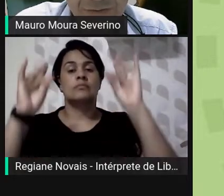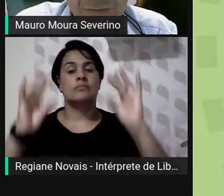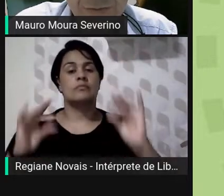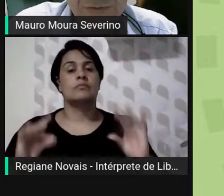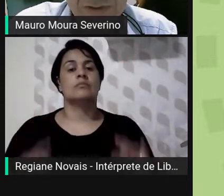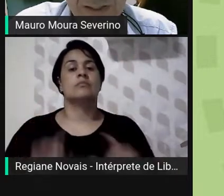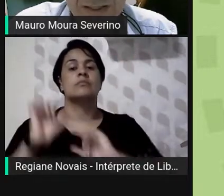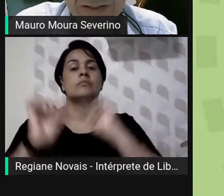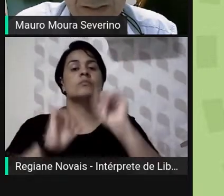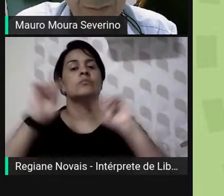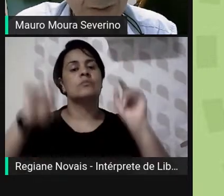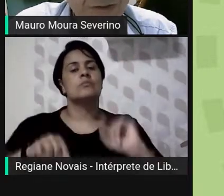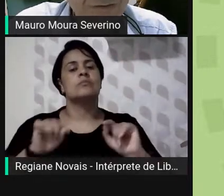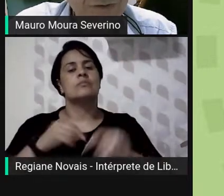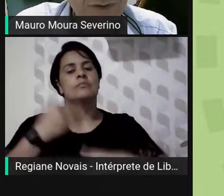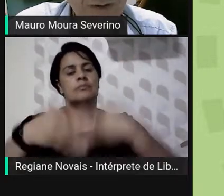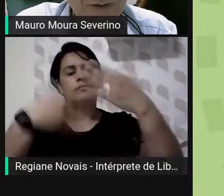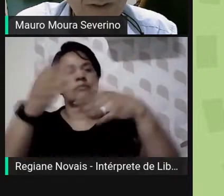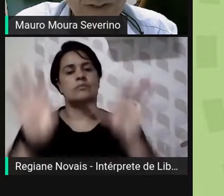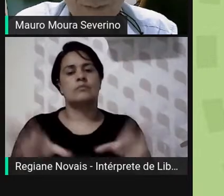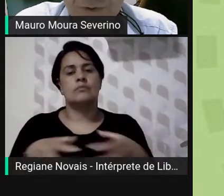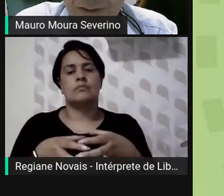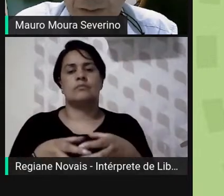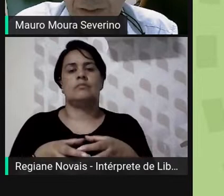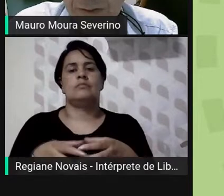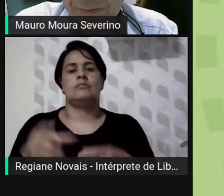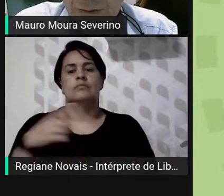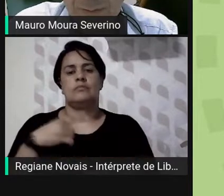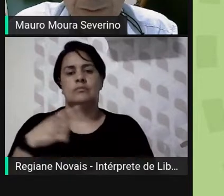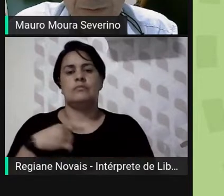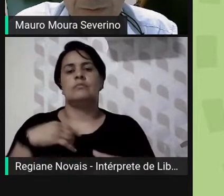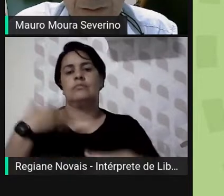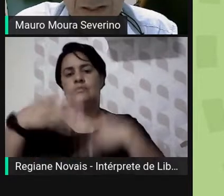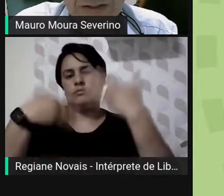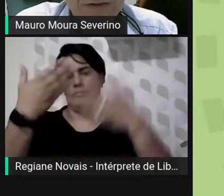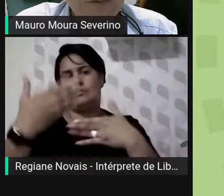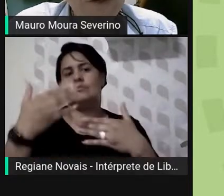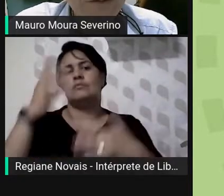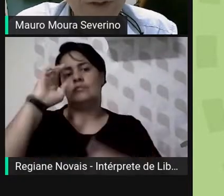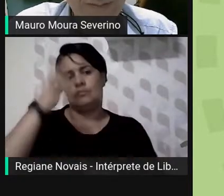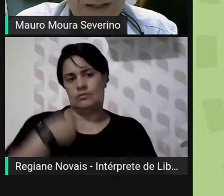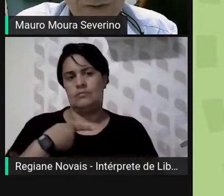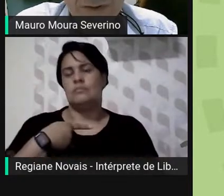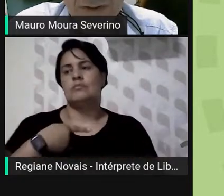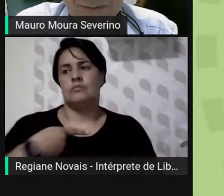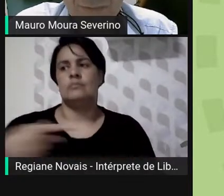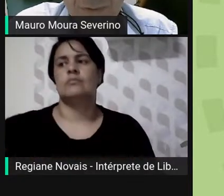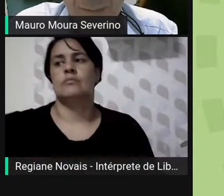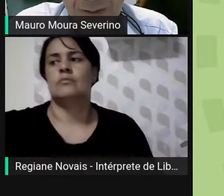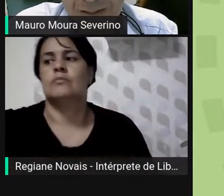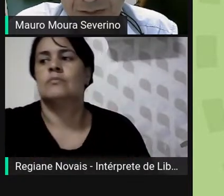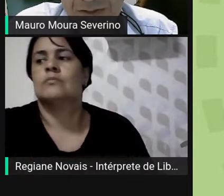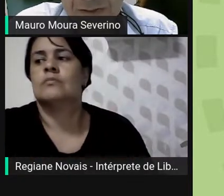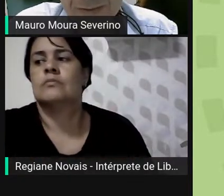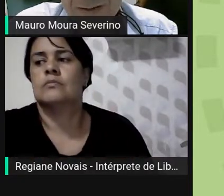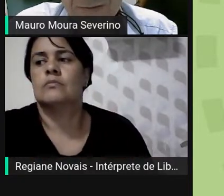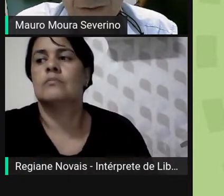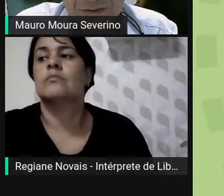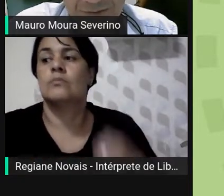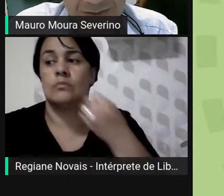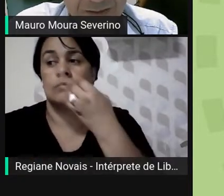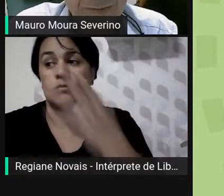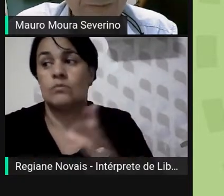coletivo, do que é desempenho individual, porque, na complexidade atual do trabalho, boa parte